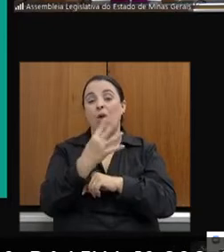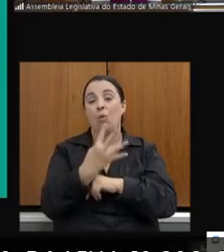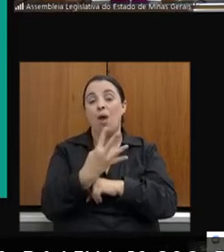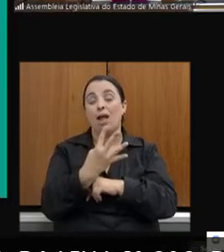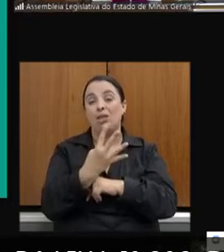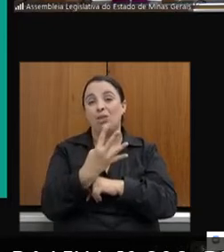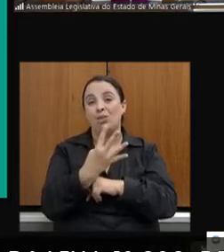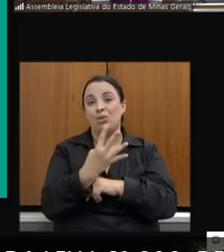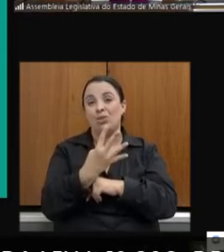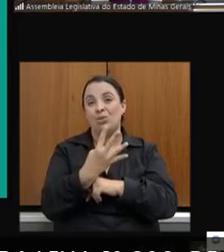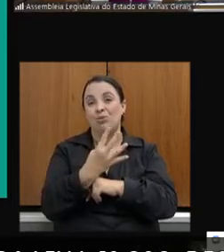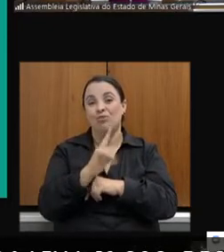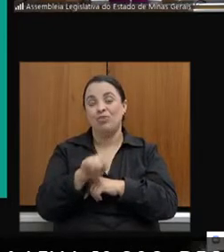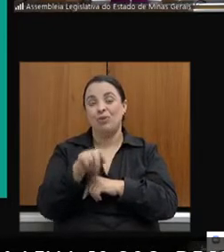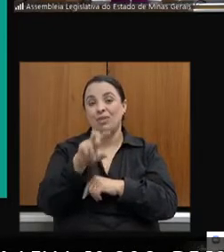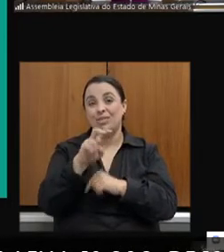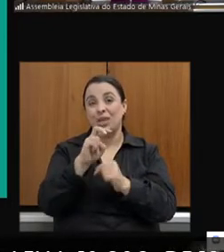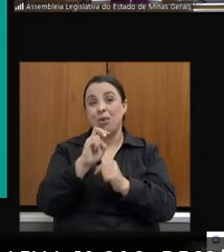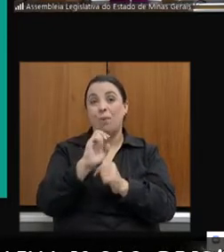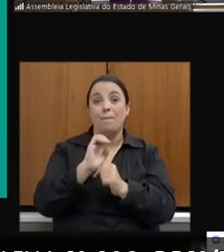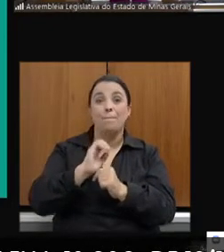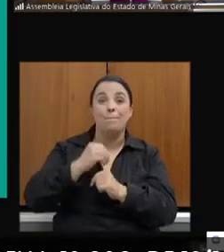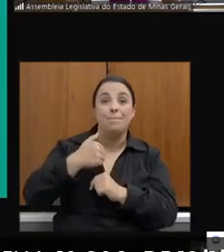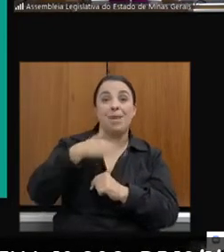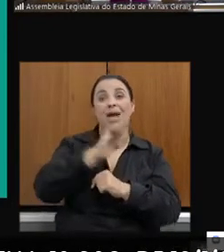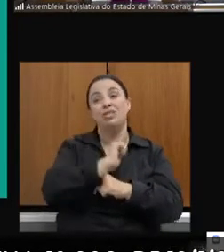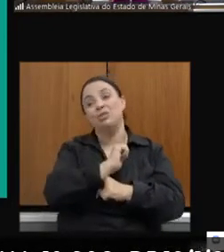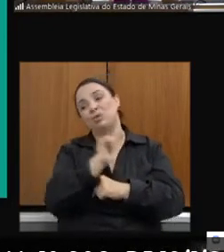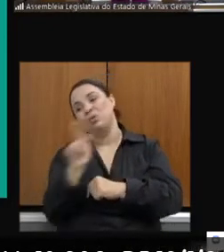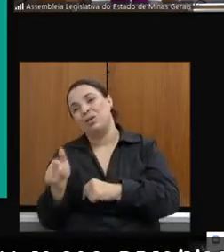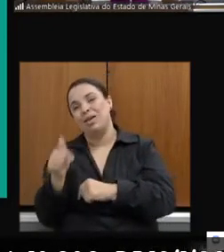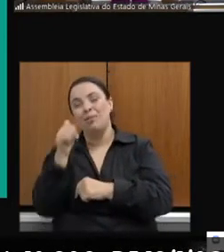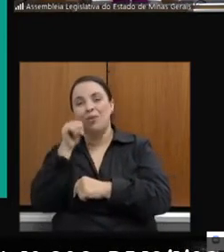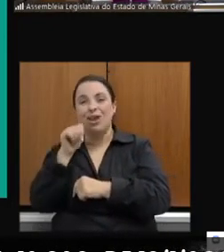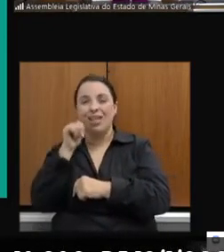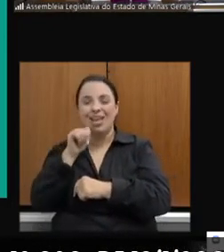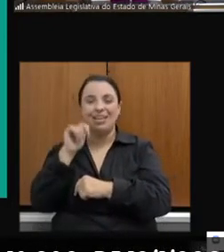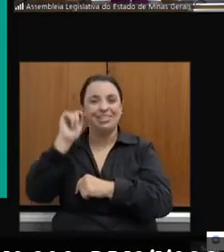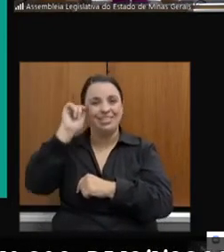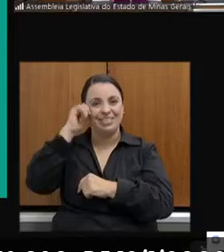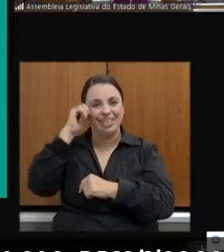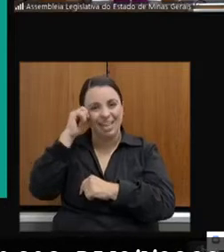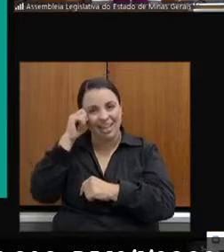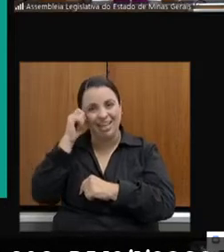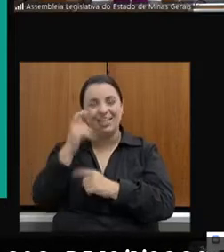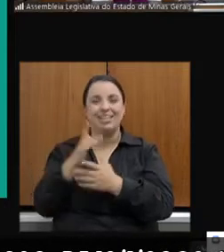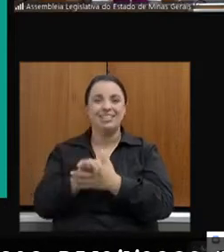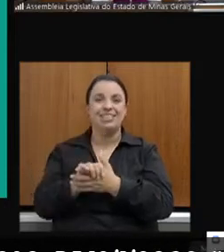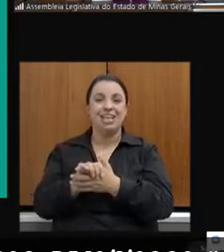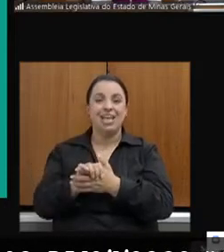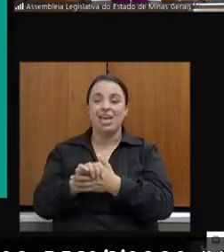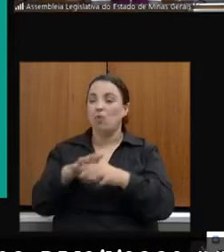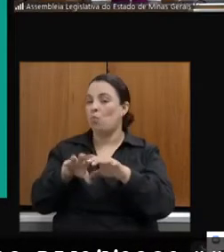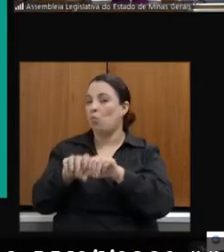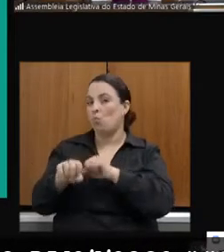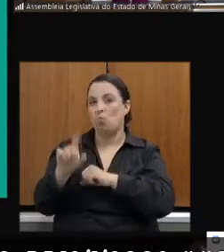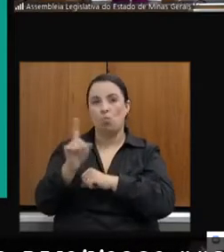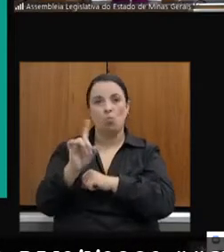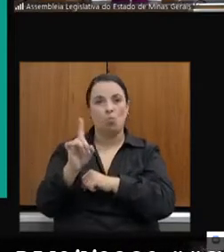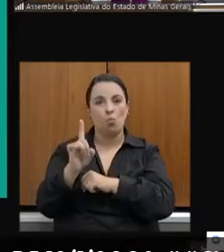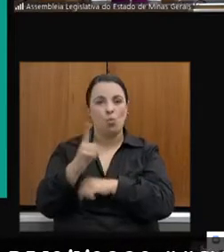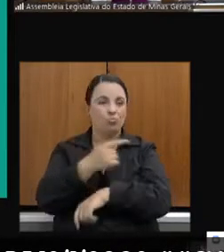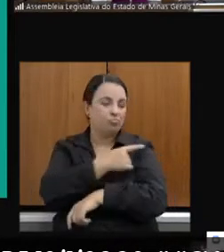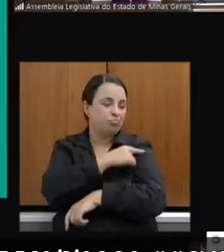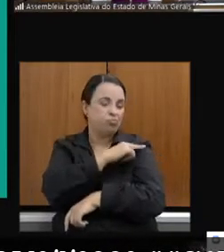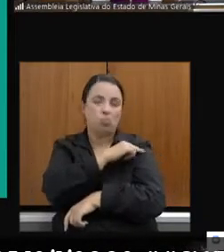meio superior ao grupo de mulheres negras com ensino fundamental incompleto e localizadas no